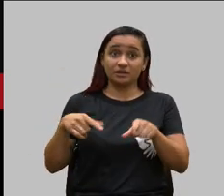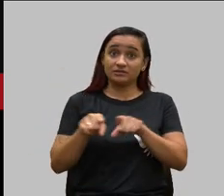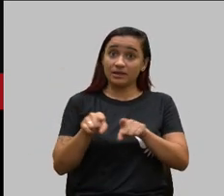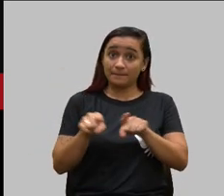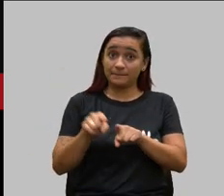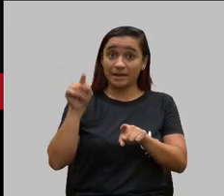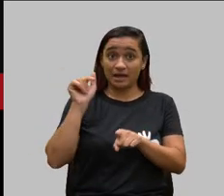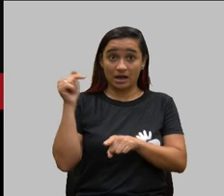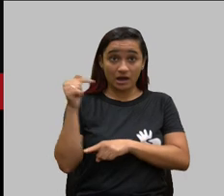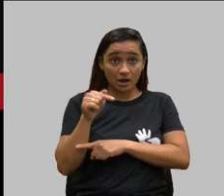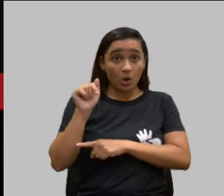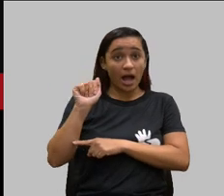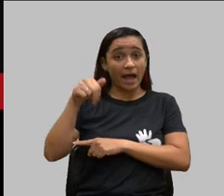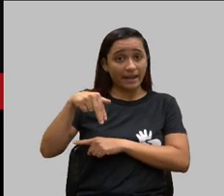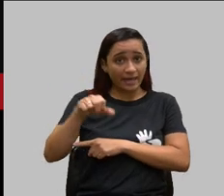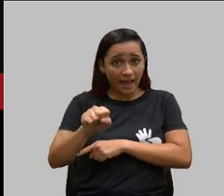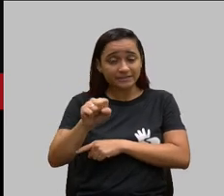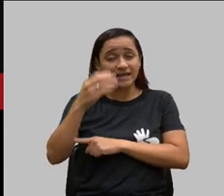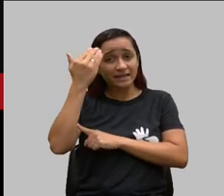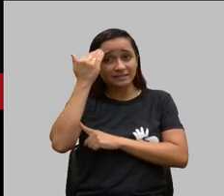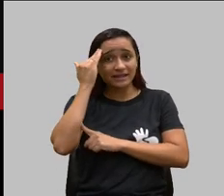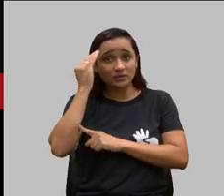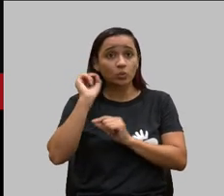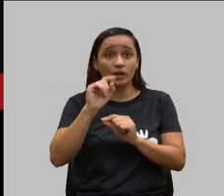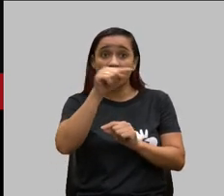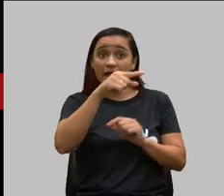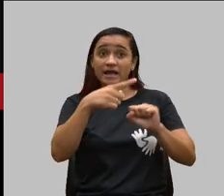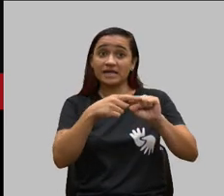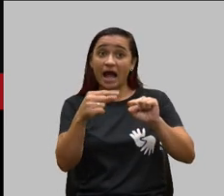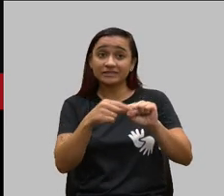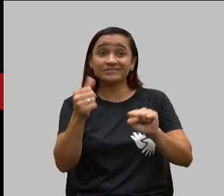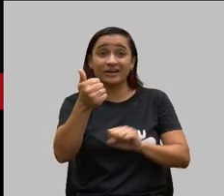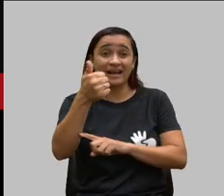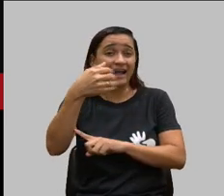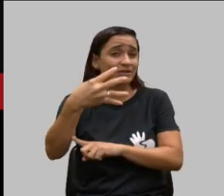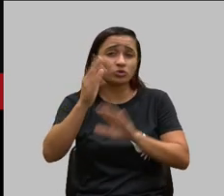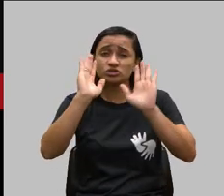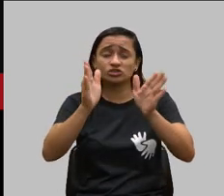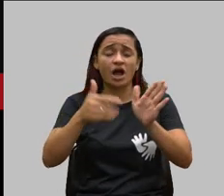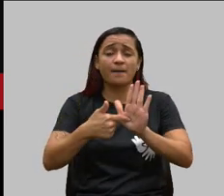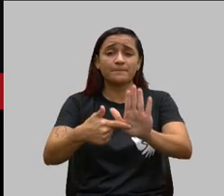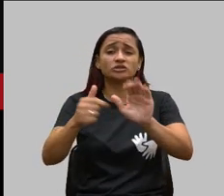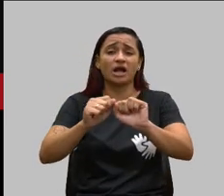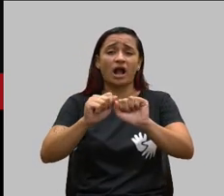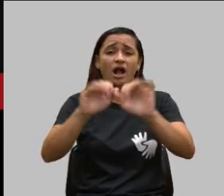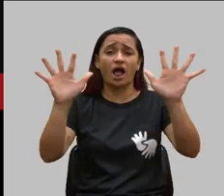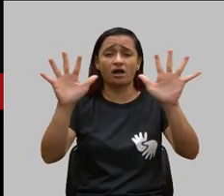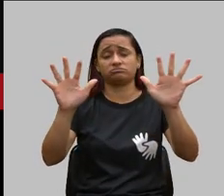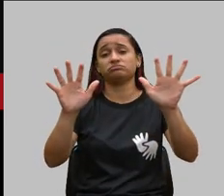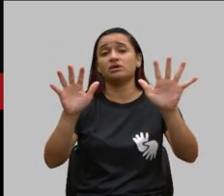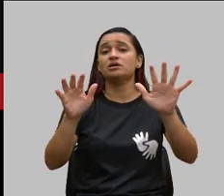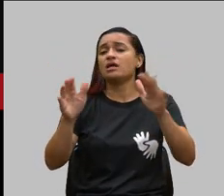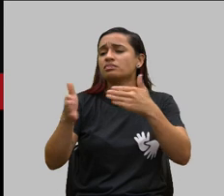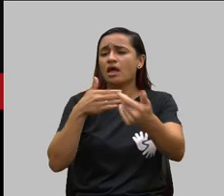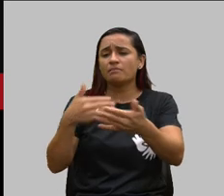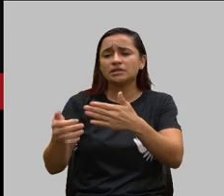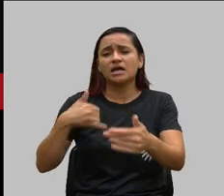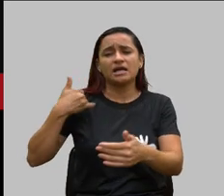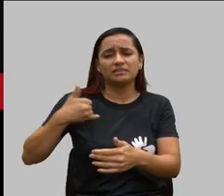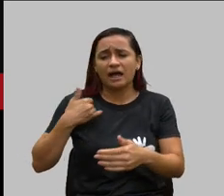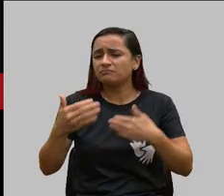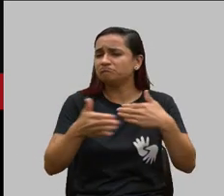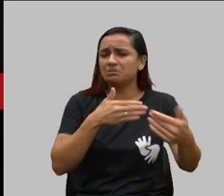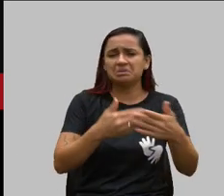entende que esse artigo 14 ele é exemplificativo e não só em razão da idade ou de ser portador de